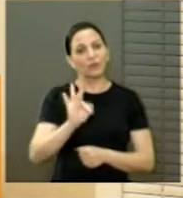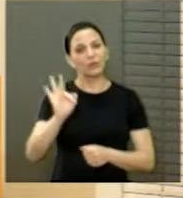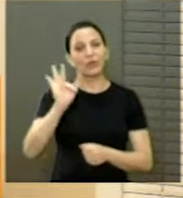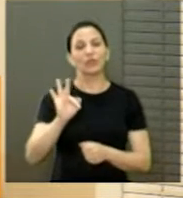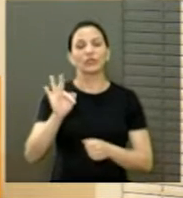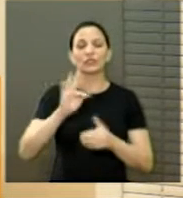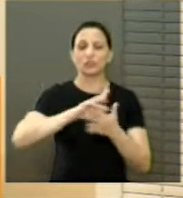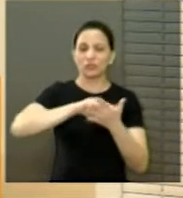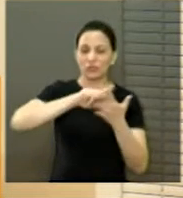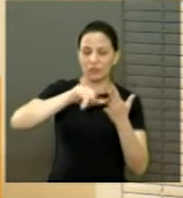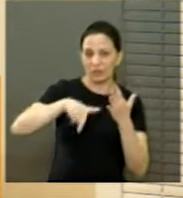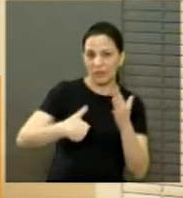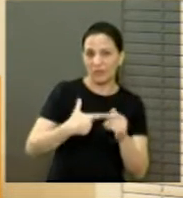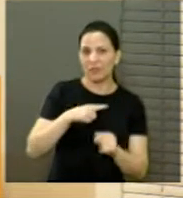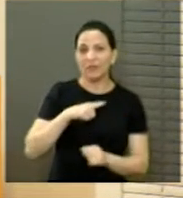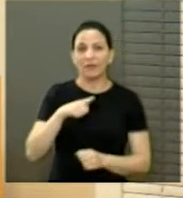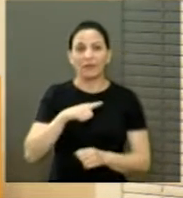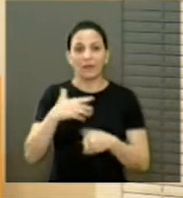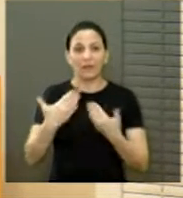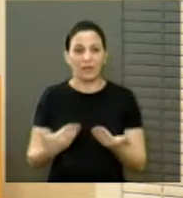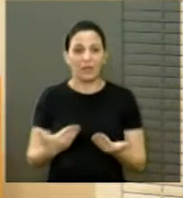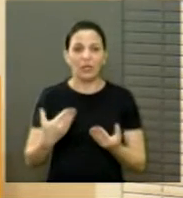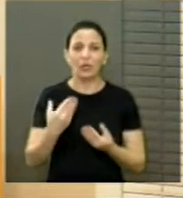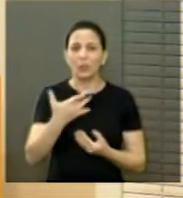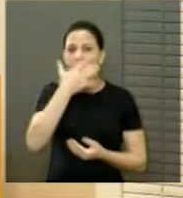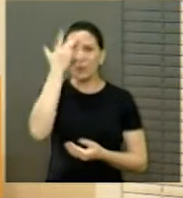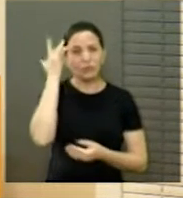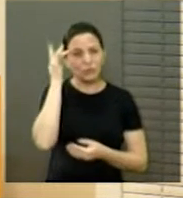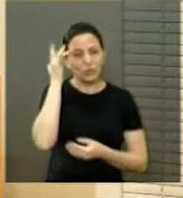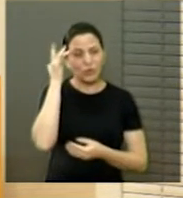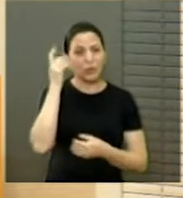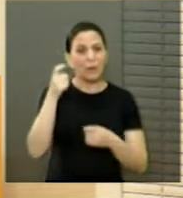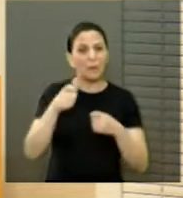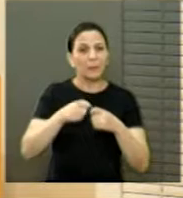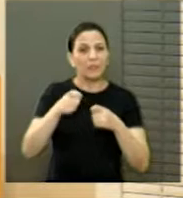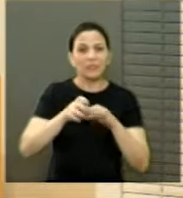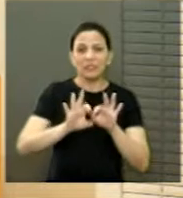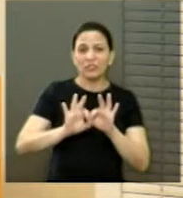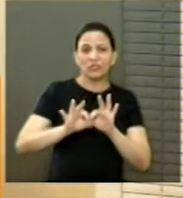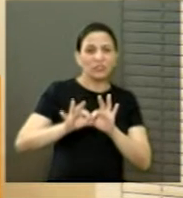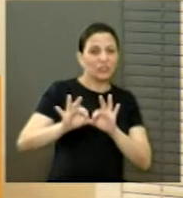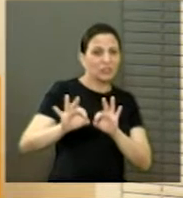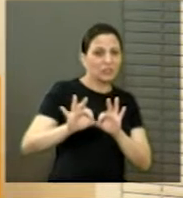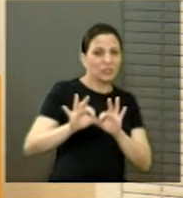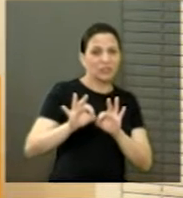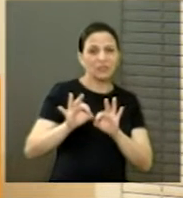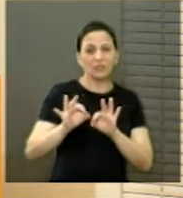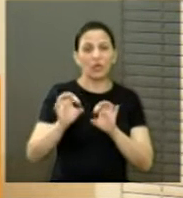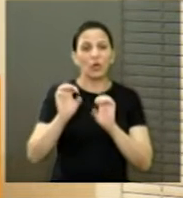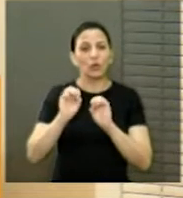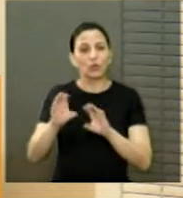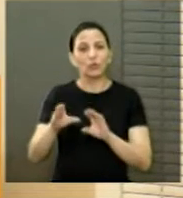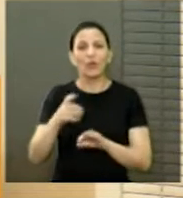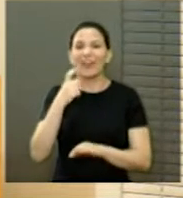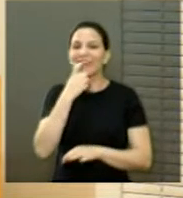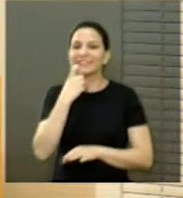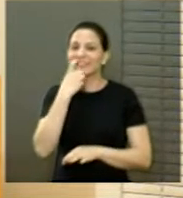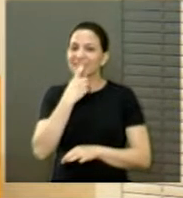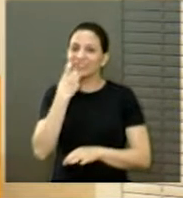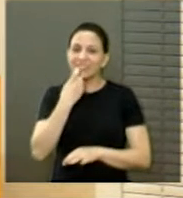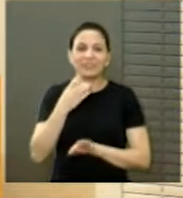faculdades aí, vocês imaginam alguém que vai fazer medicina à distância, odontologia à distância,